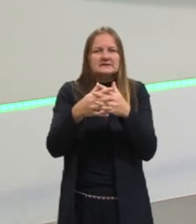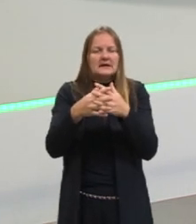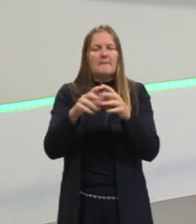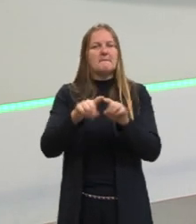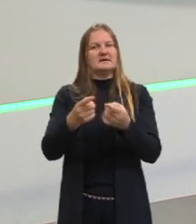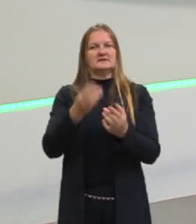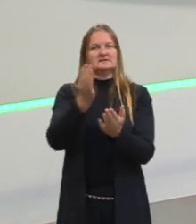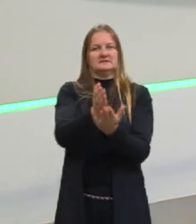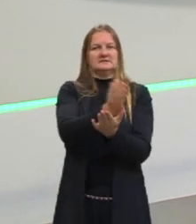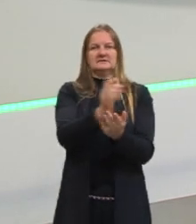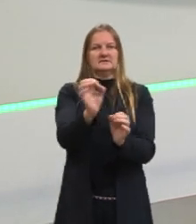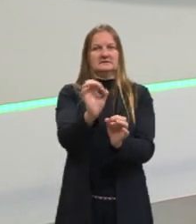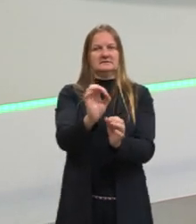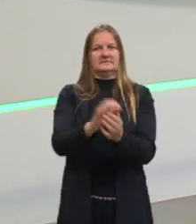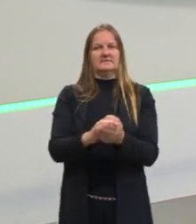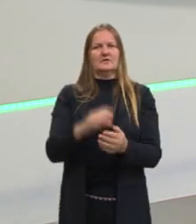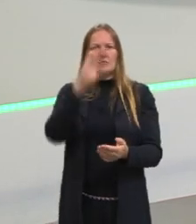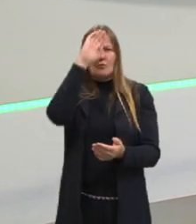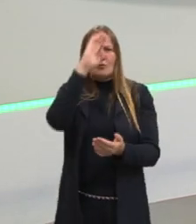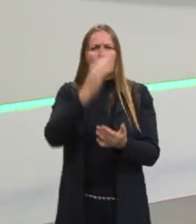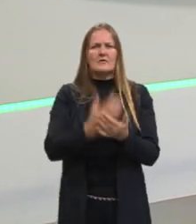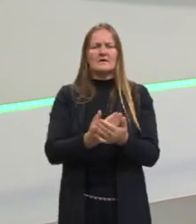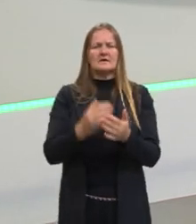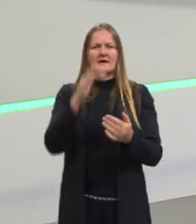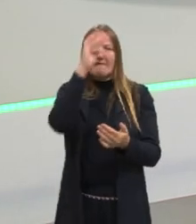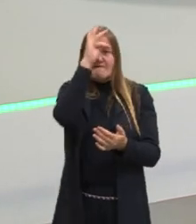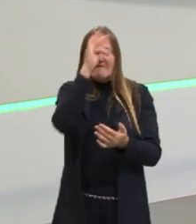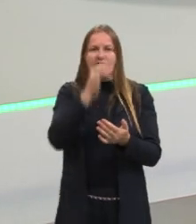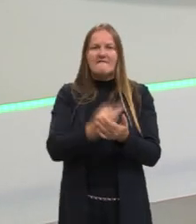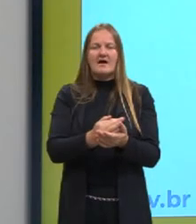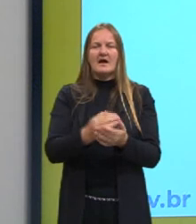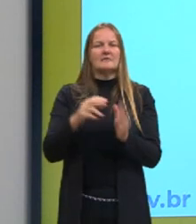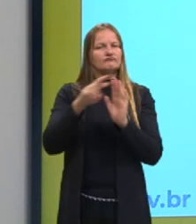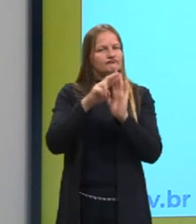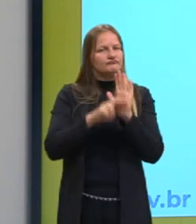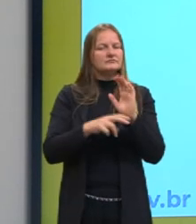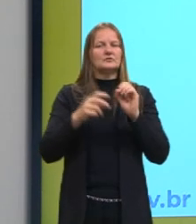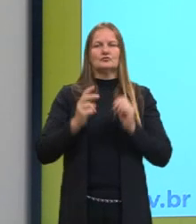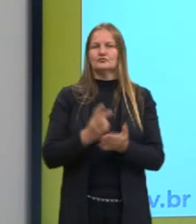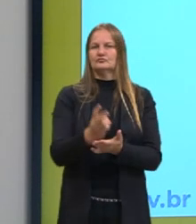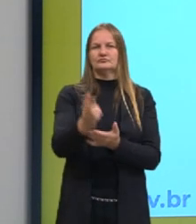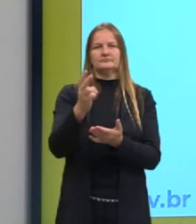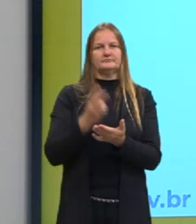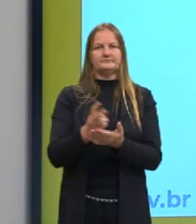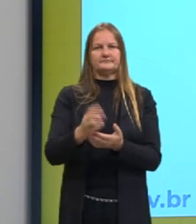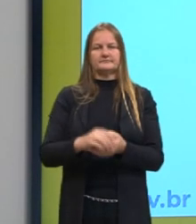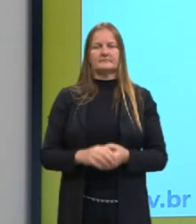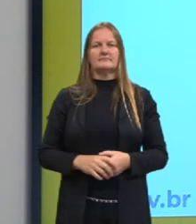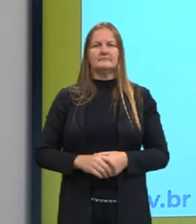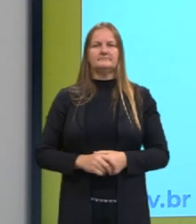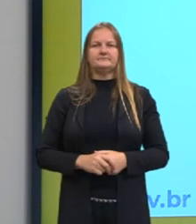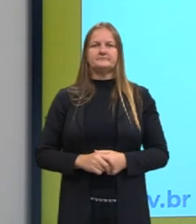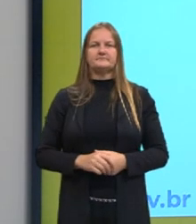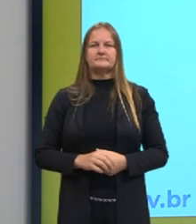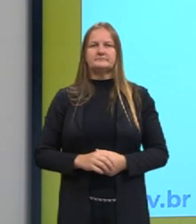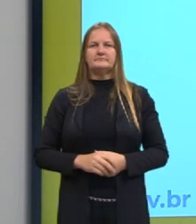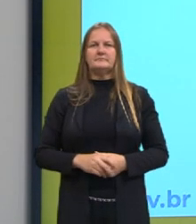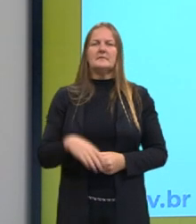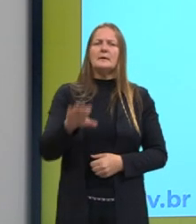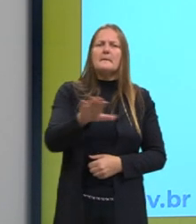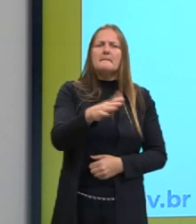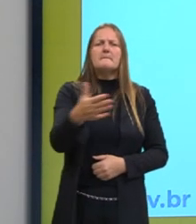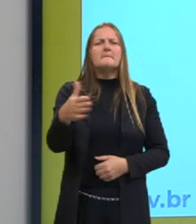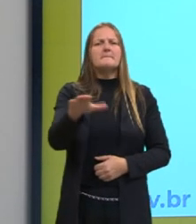questionamento aí da crença, da fé, não mudou os ritos. Então, essa unidade vai manter mais ou menos